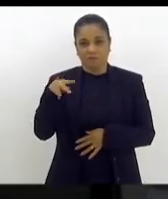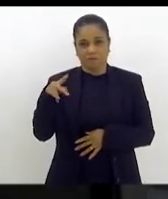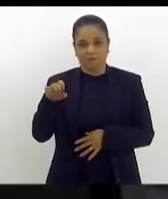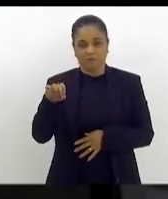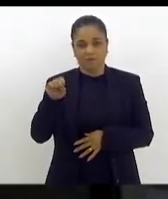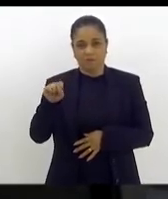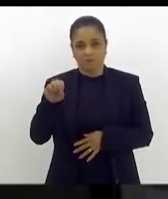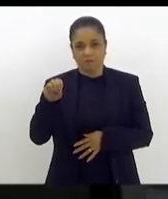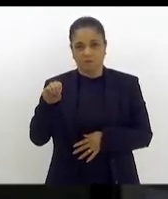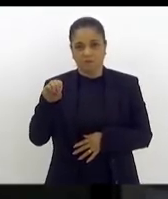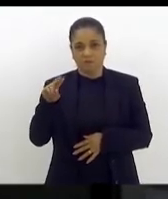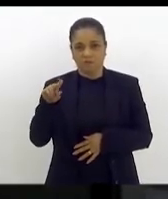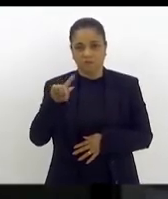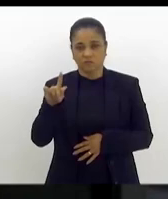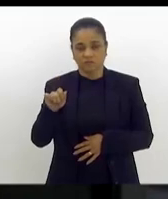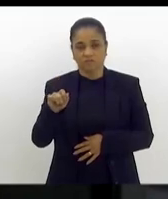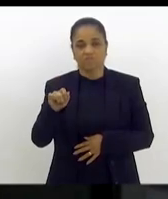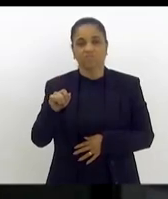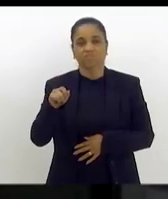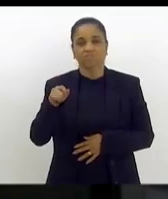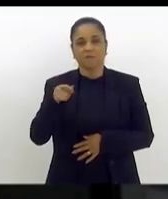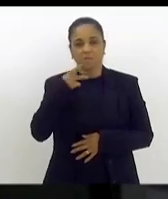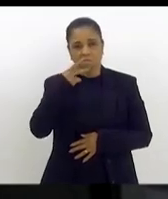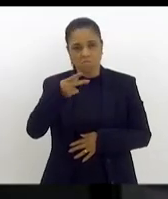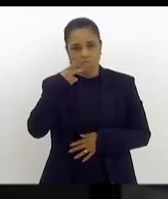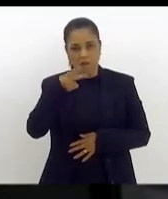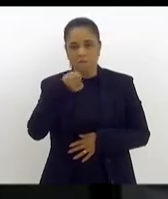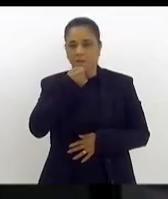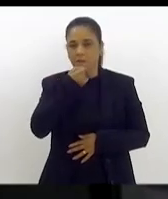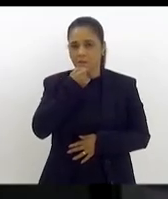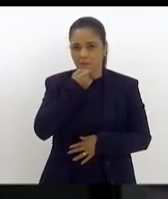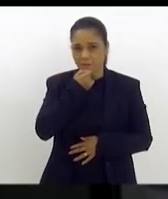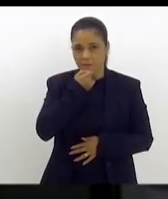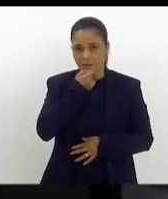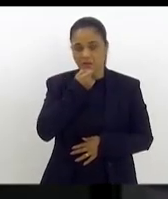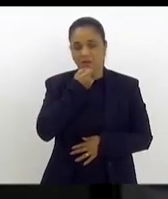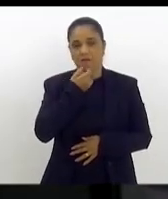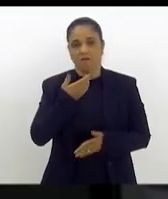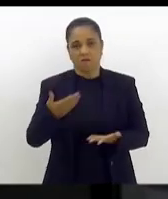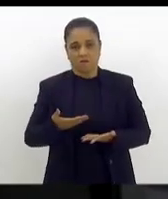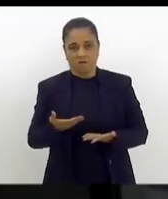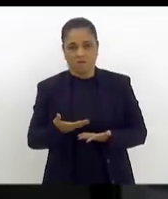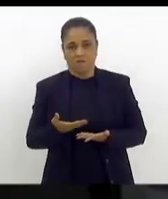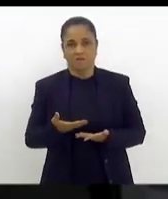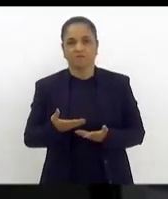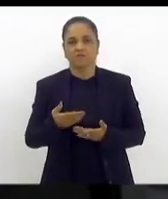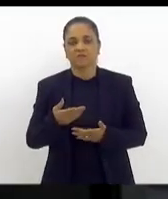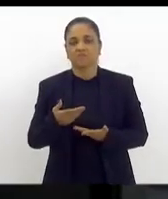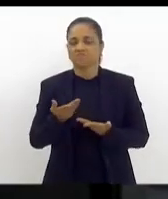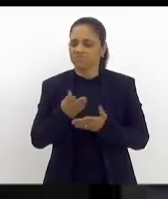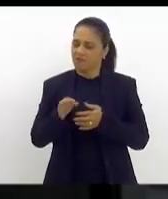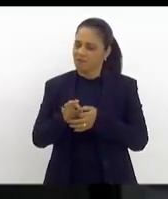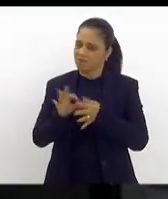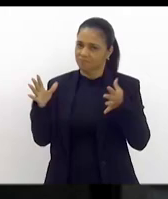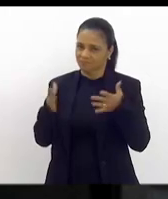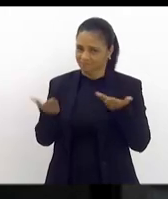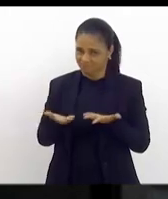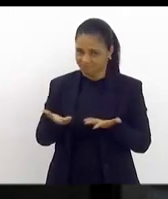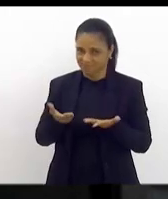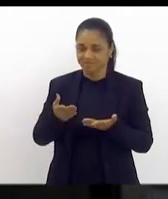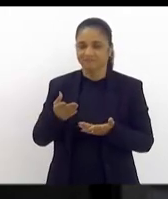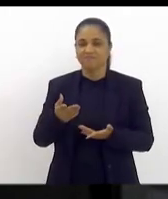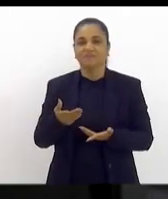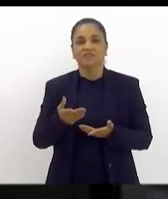fazer uso da palavra nesta oportunidade. Professor Felipe, fique à vontade. Agradeço muito